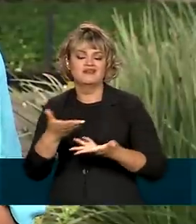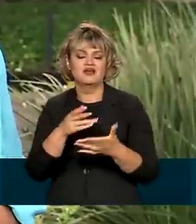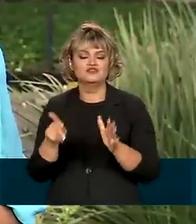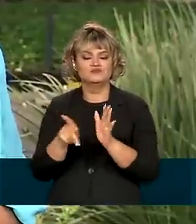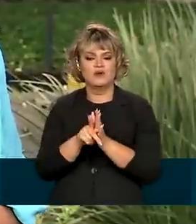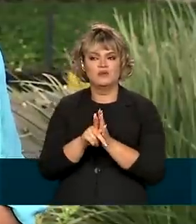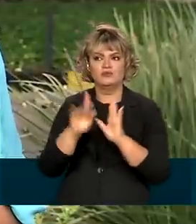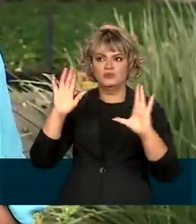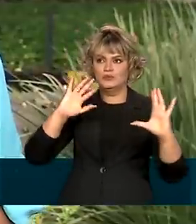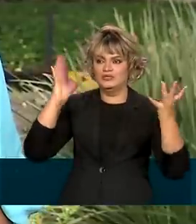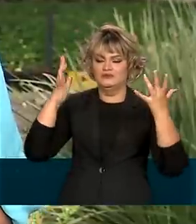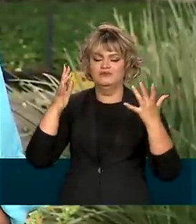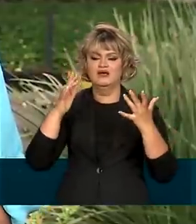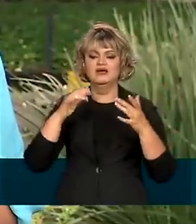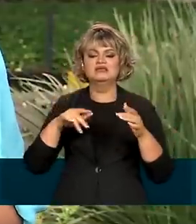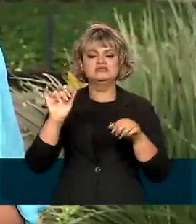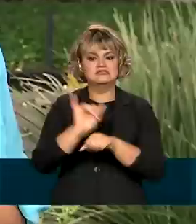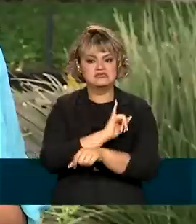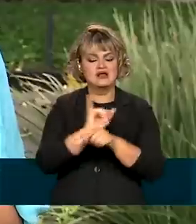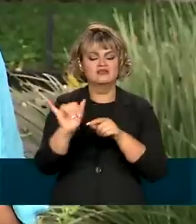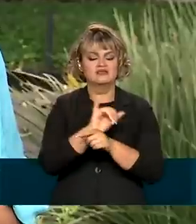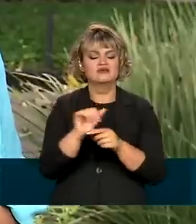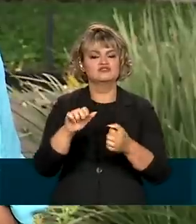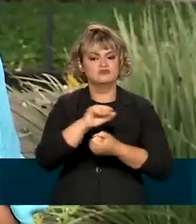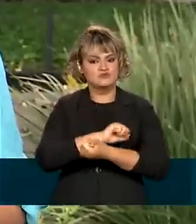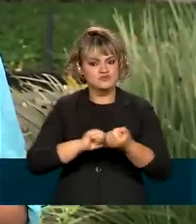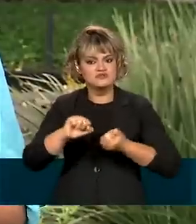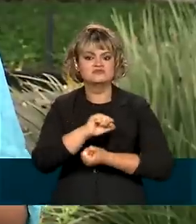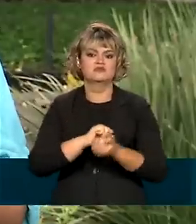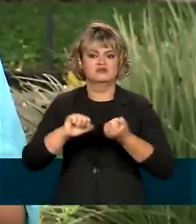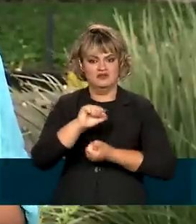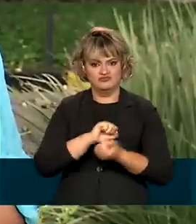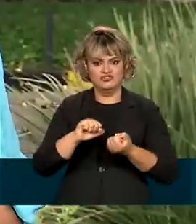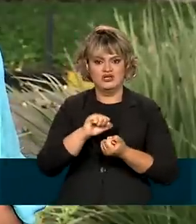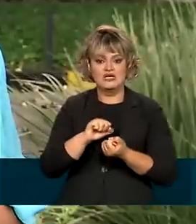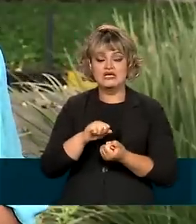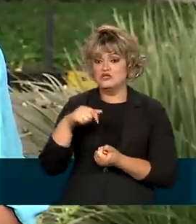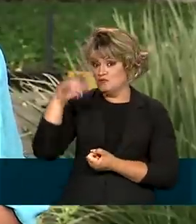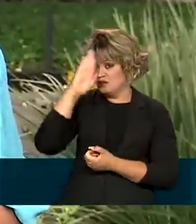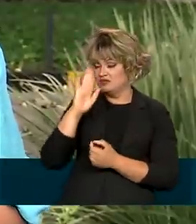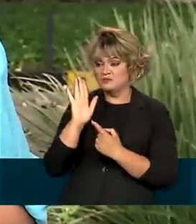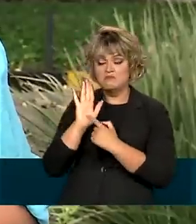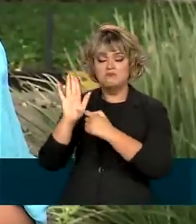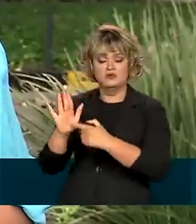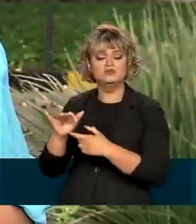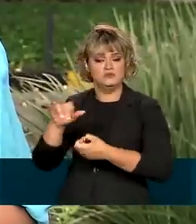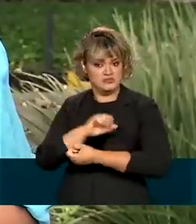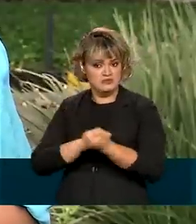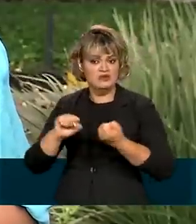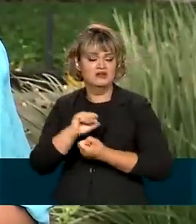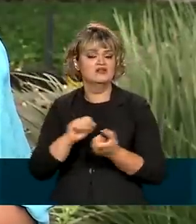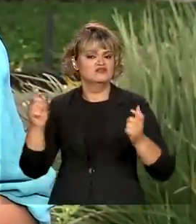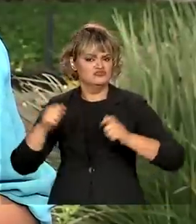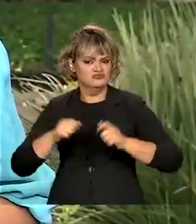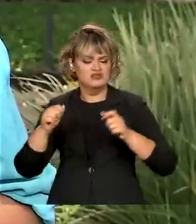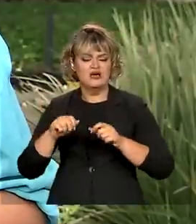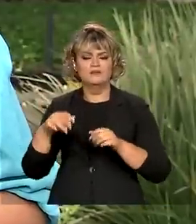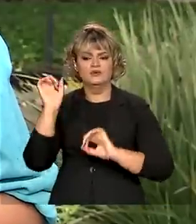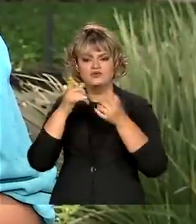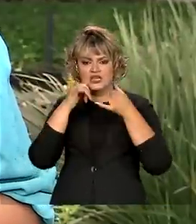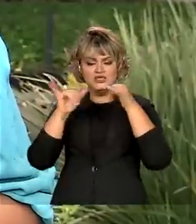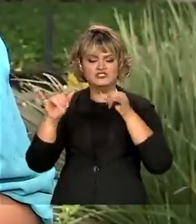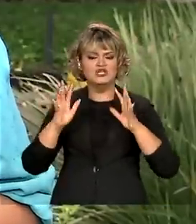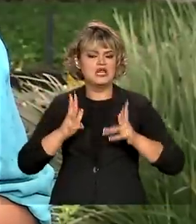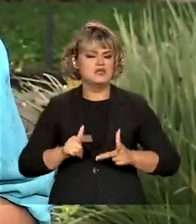uso de fontes renováveis é um dos principais assuntos tratados na COP. E o Brasil vai mostrar o potencial que tem no uso dessa energia limpa.